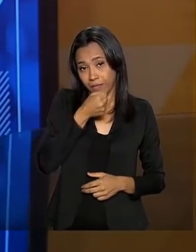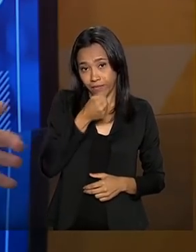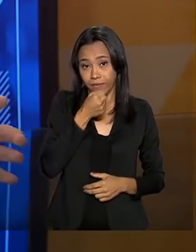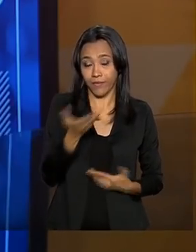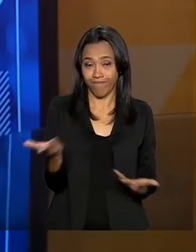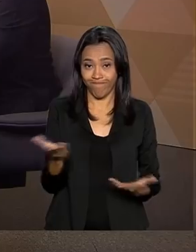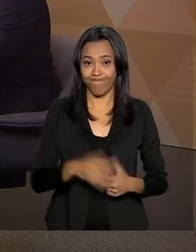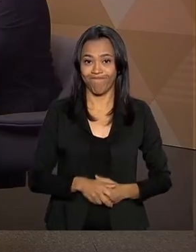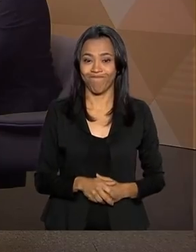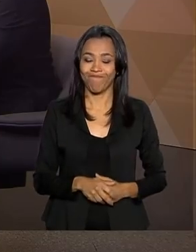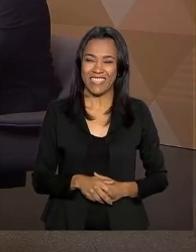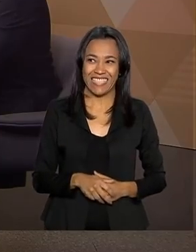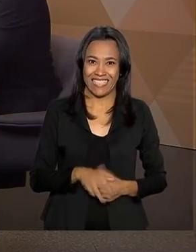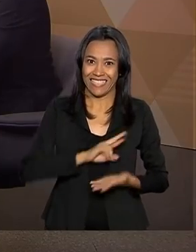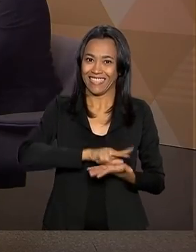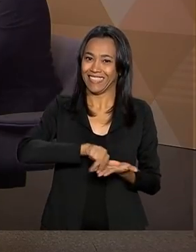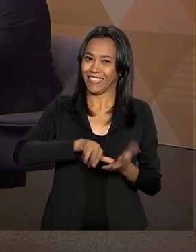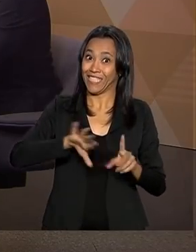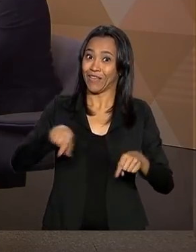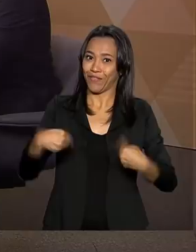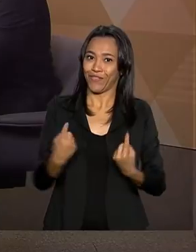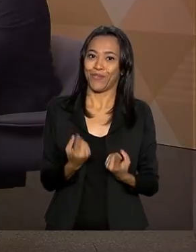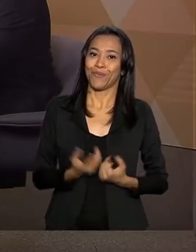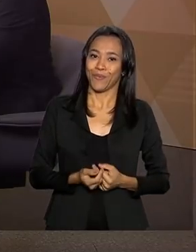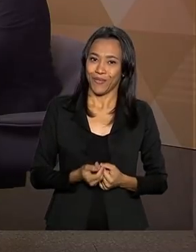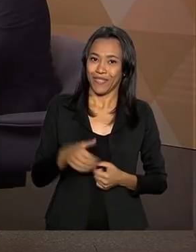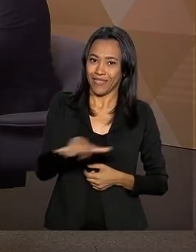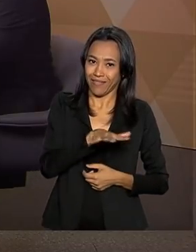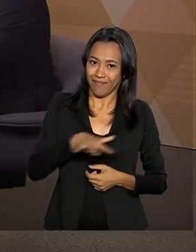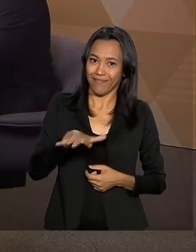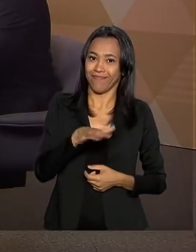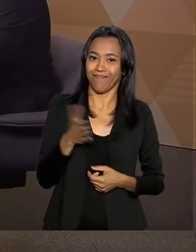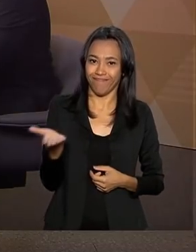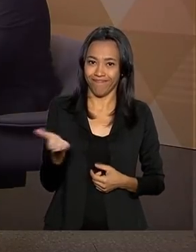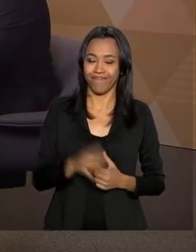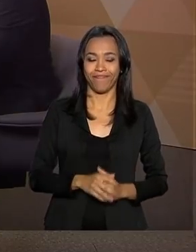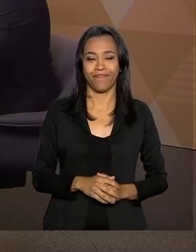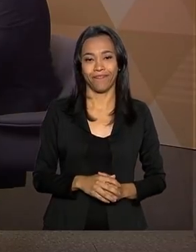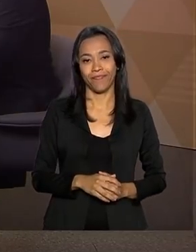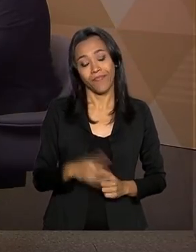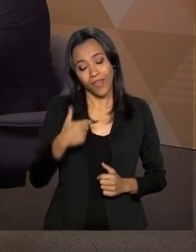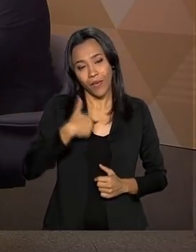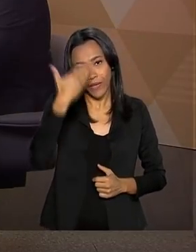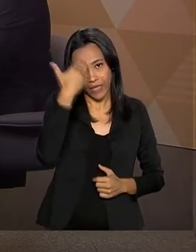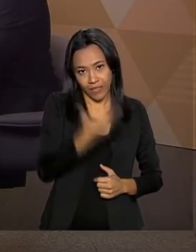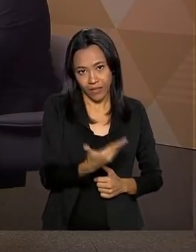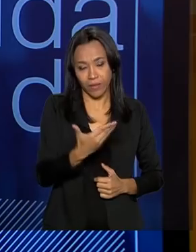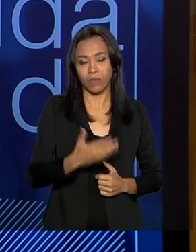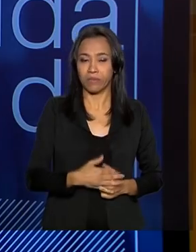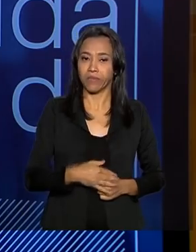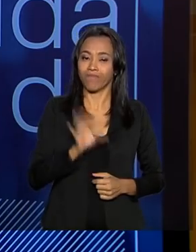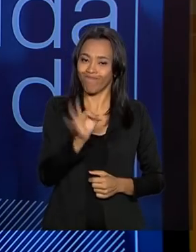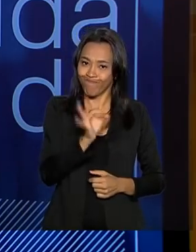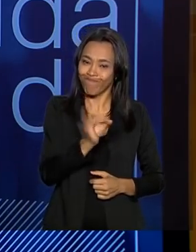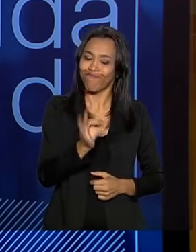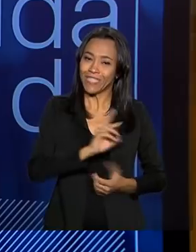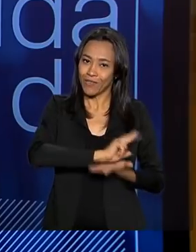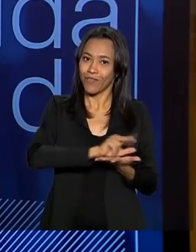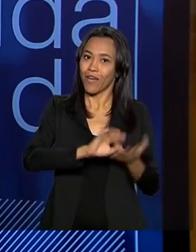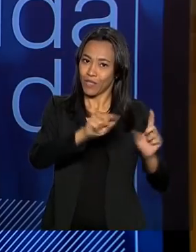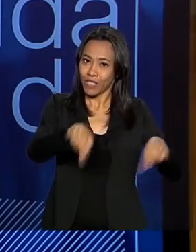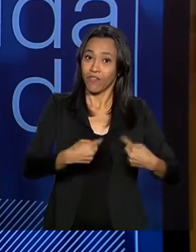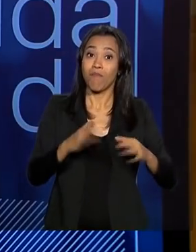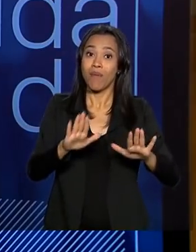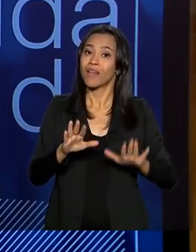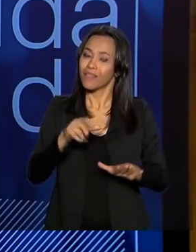ministro. Muitos desafios à frente do desenvolvimento regional. Eu que agradeço, Paulo. Realmente, os desafios são inúmeros, mas